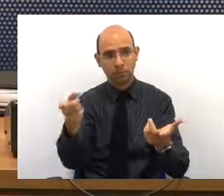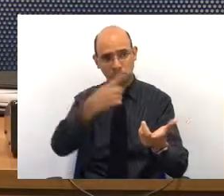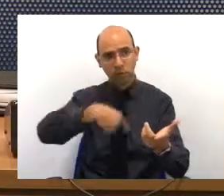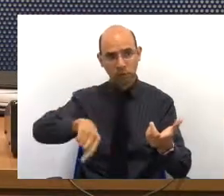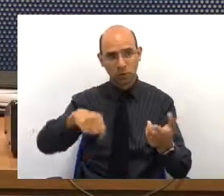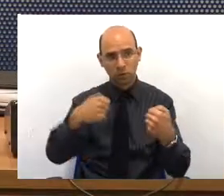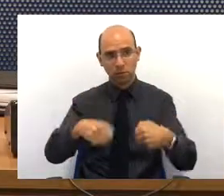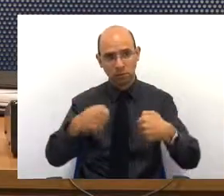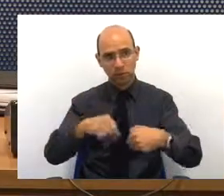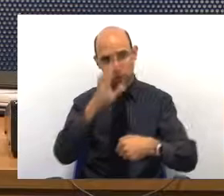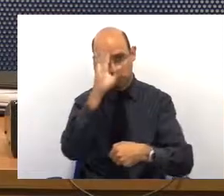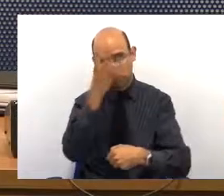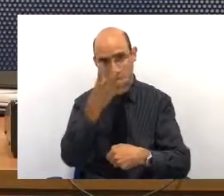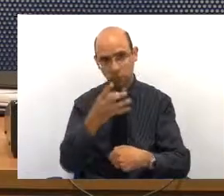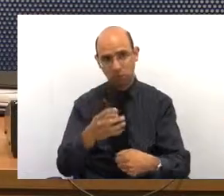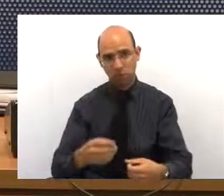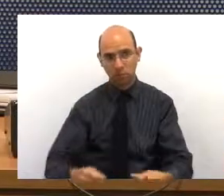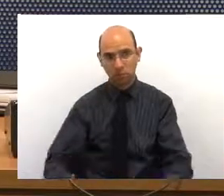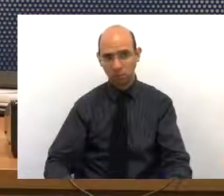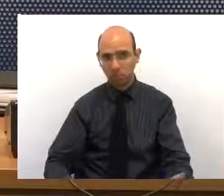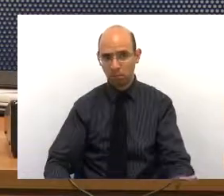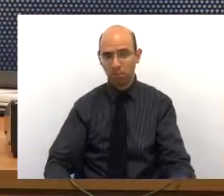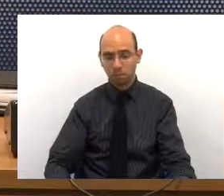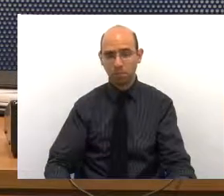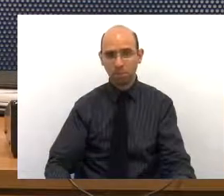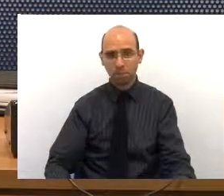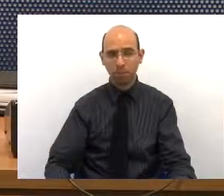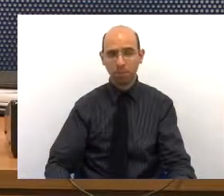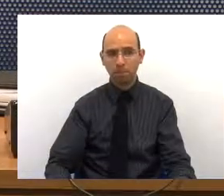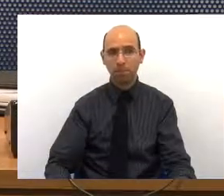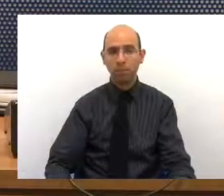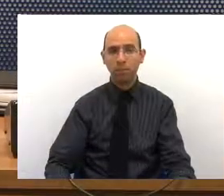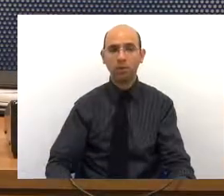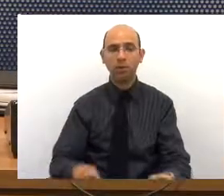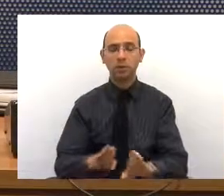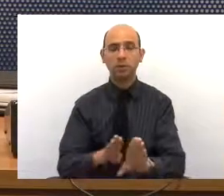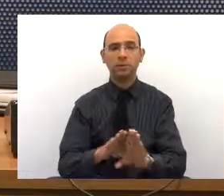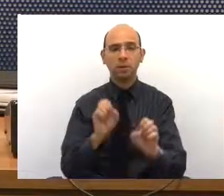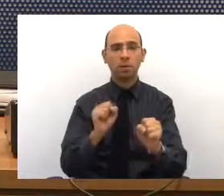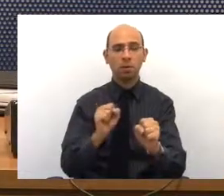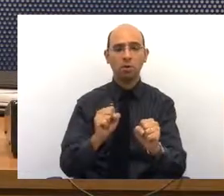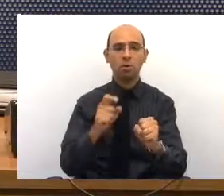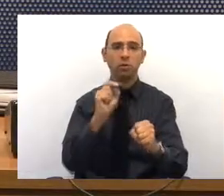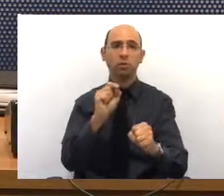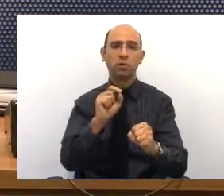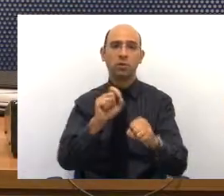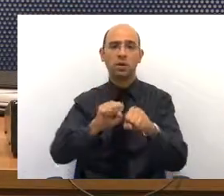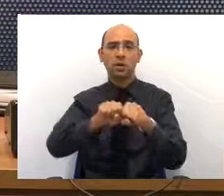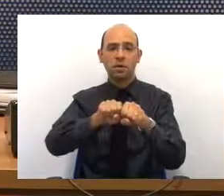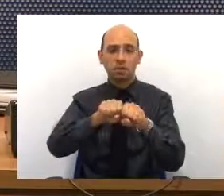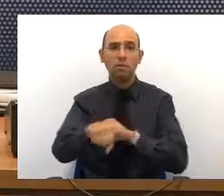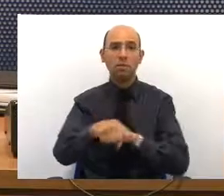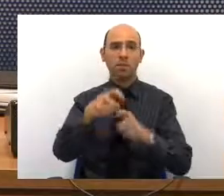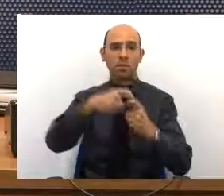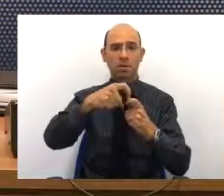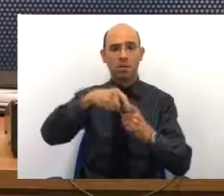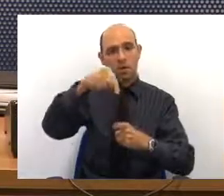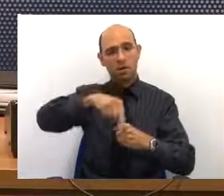definitiva que só é possível formando médicos na cidade.